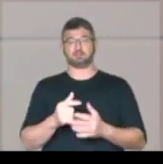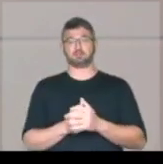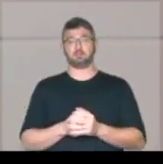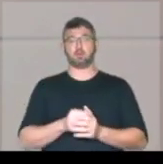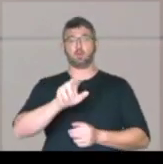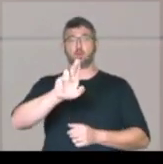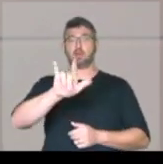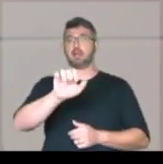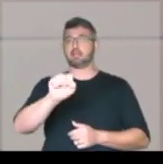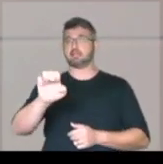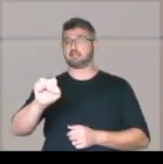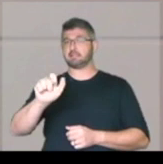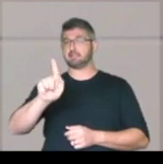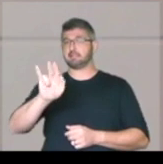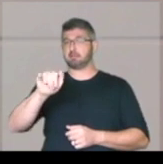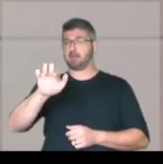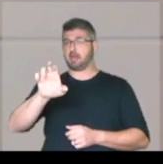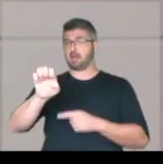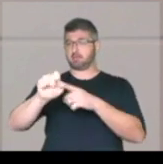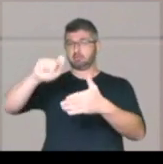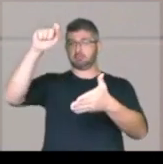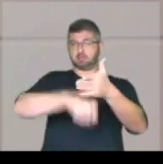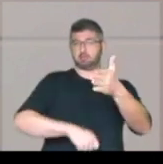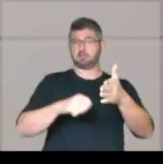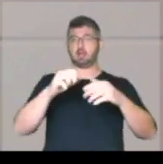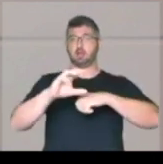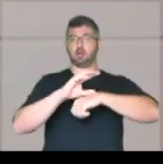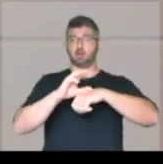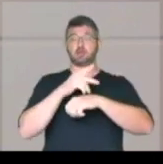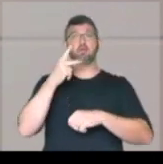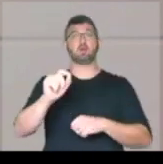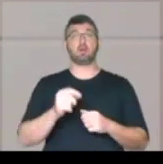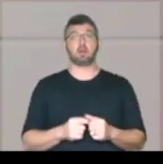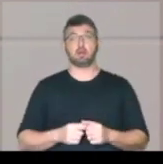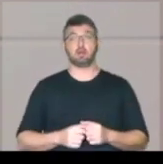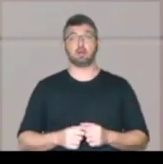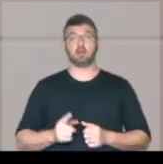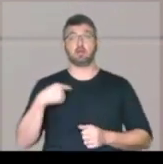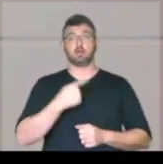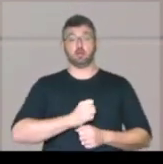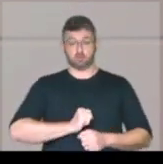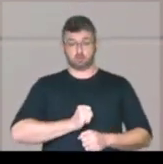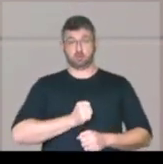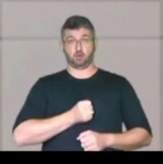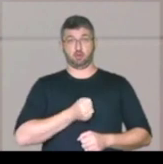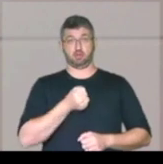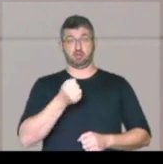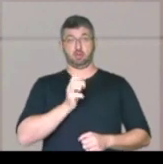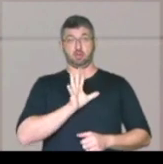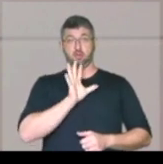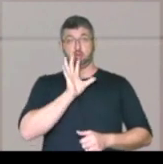Ulisses Guimarães proclamou a Constituição de 88, dizendo, temos ódio e